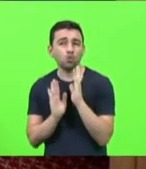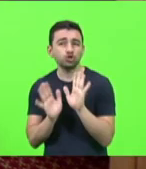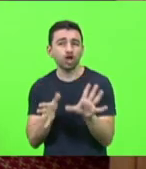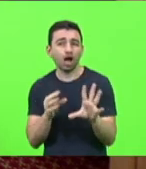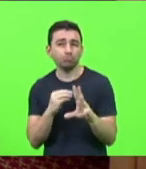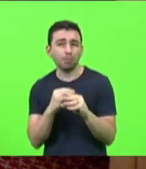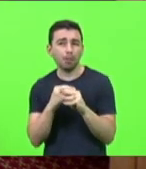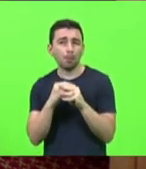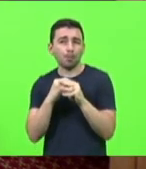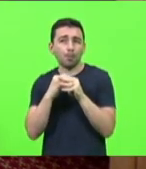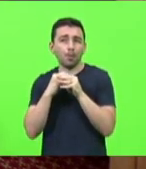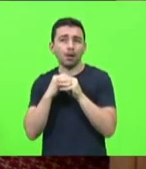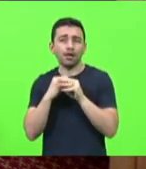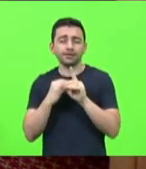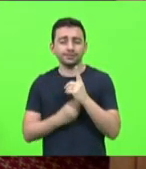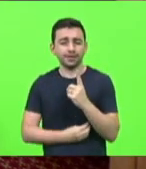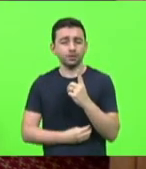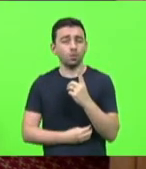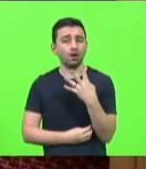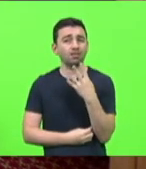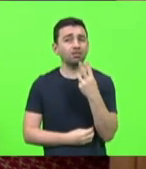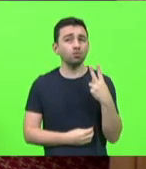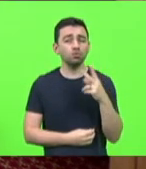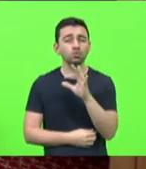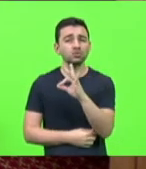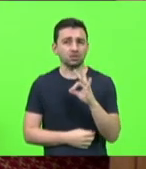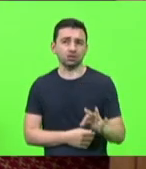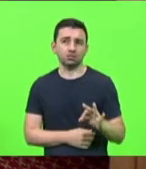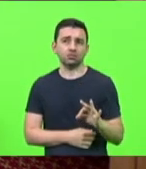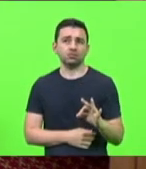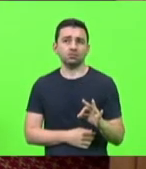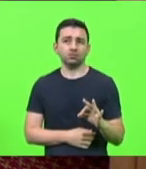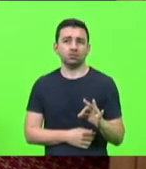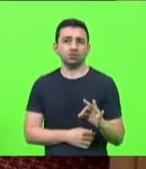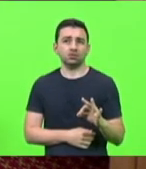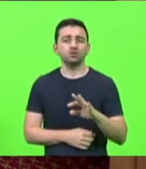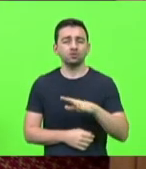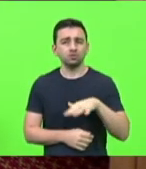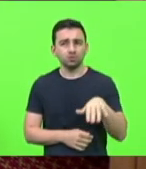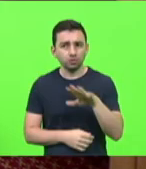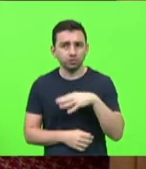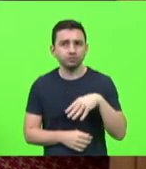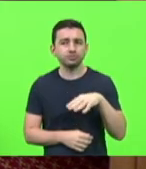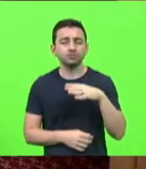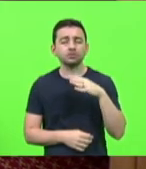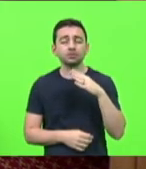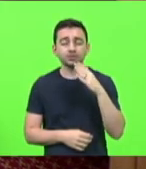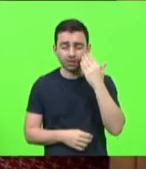142% para elucidar um pouco melhor